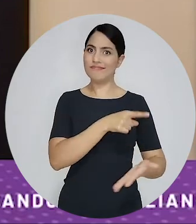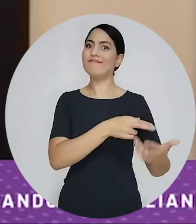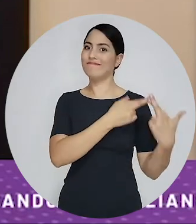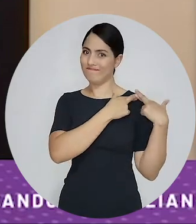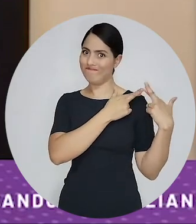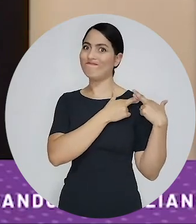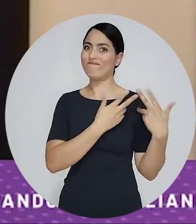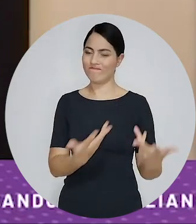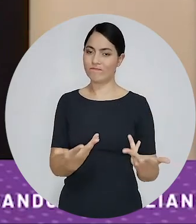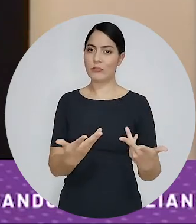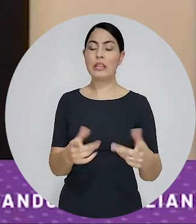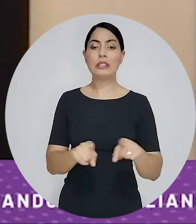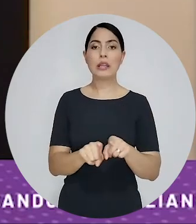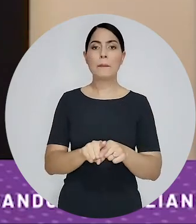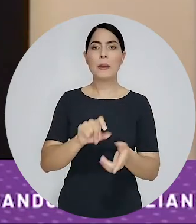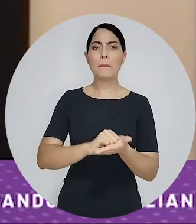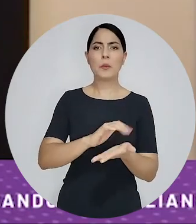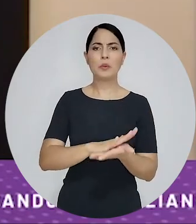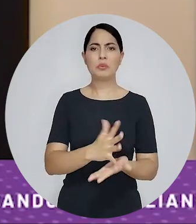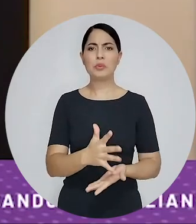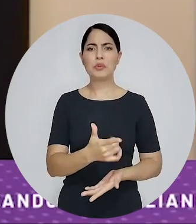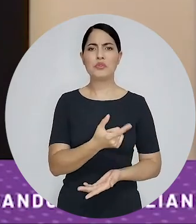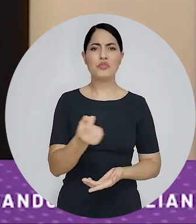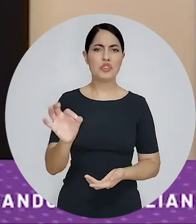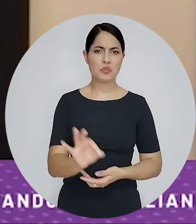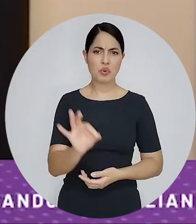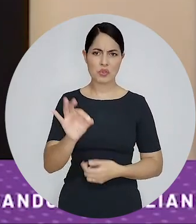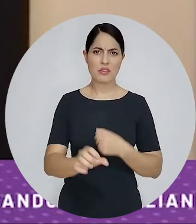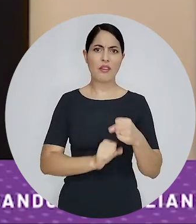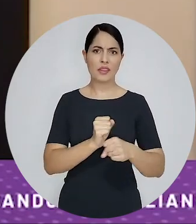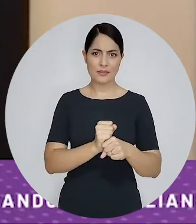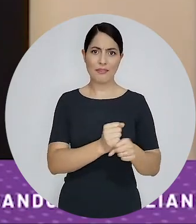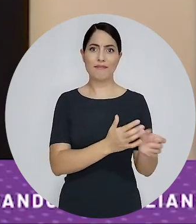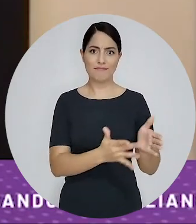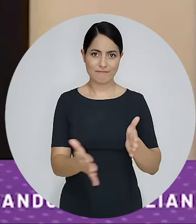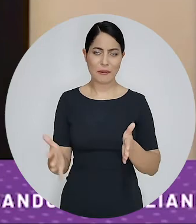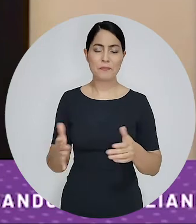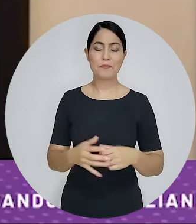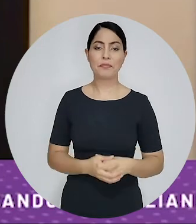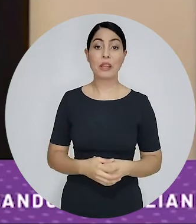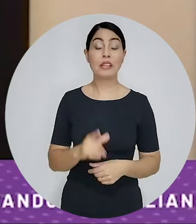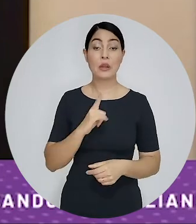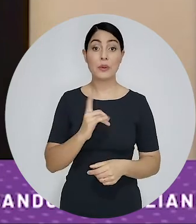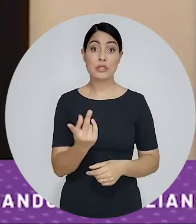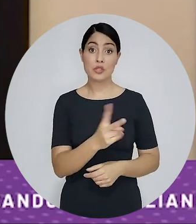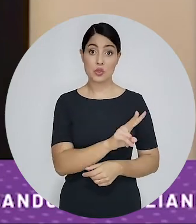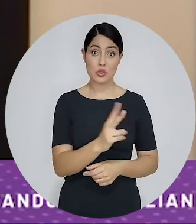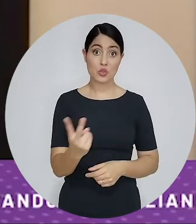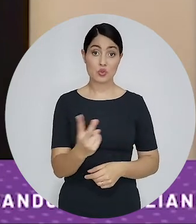% de faturamento anual das empresas. Então acho que esses dois eventos